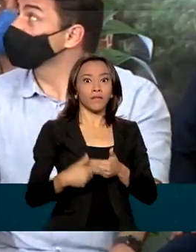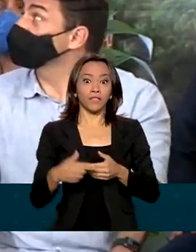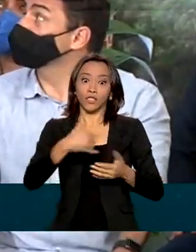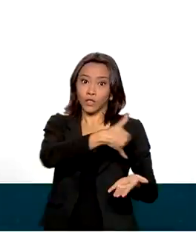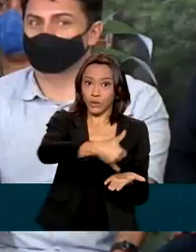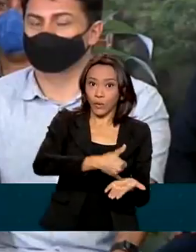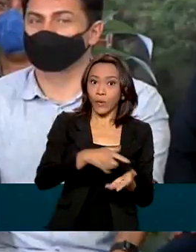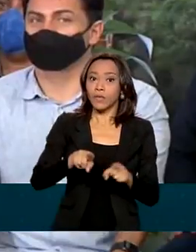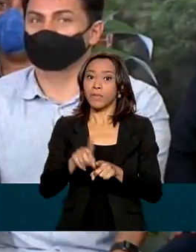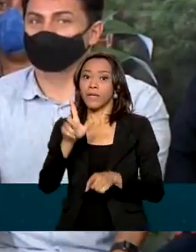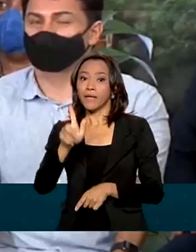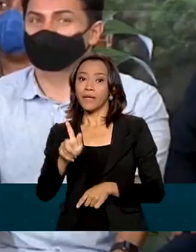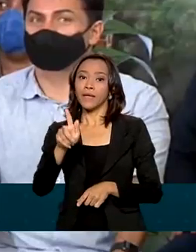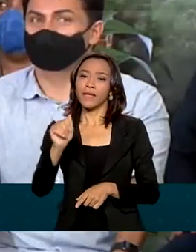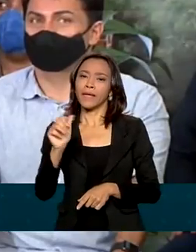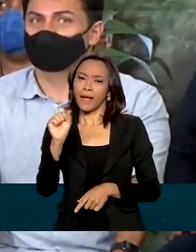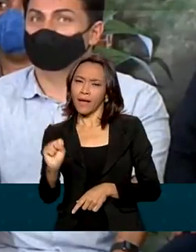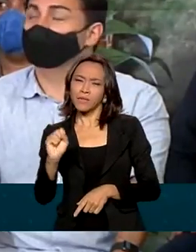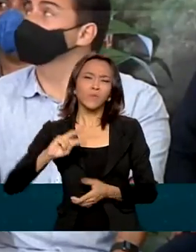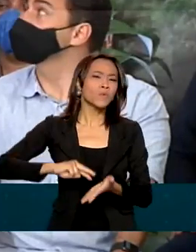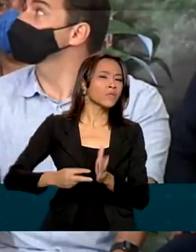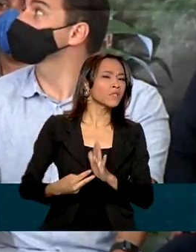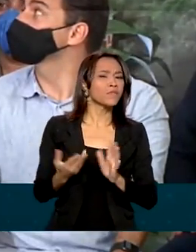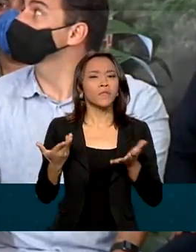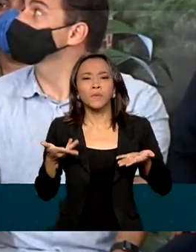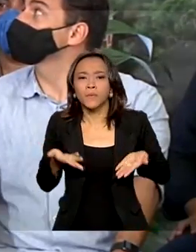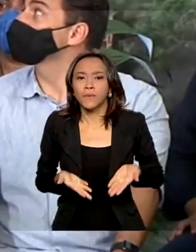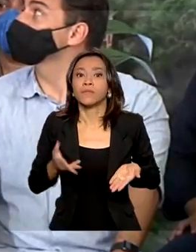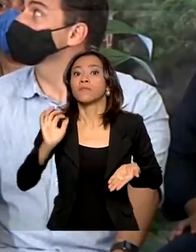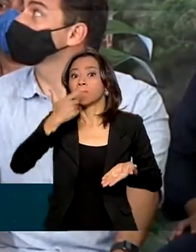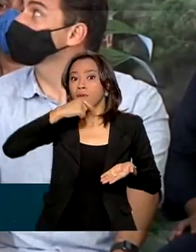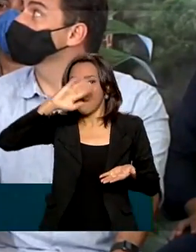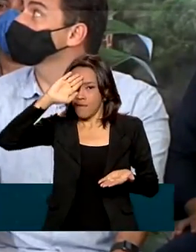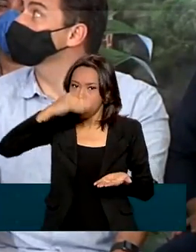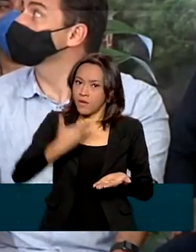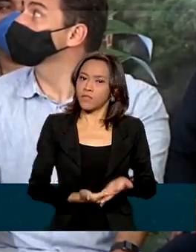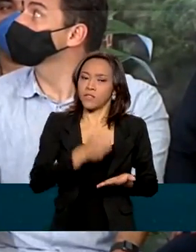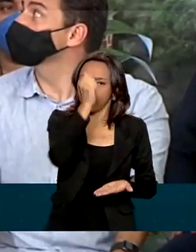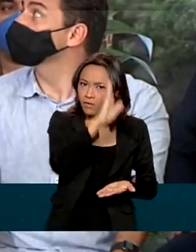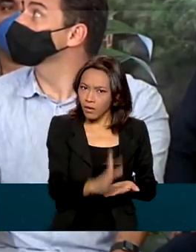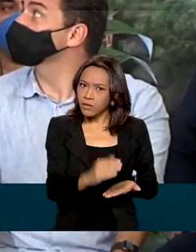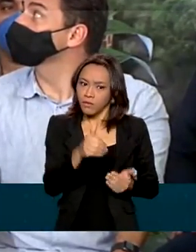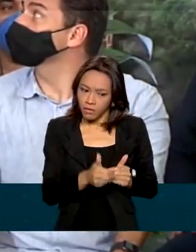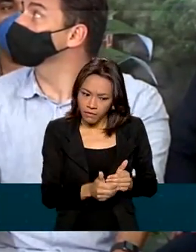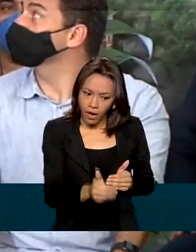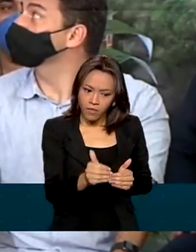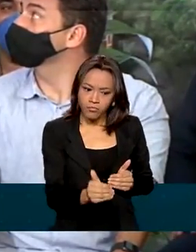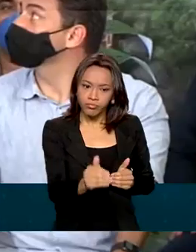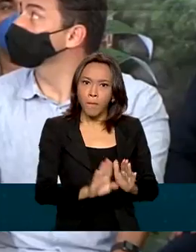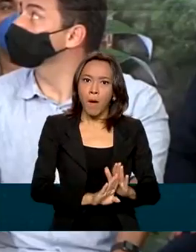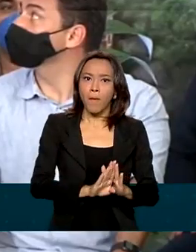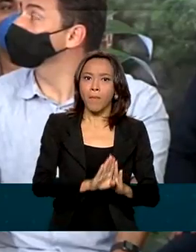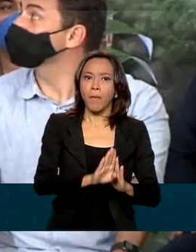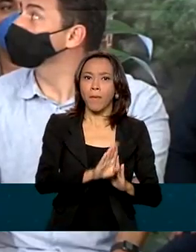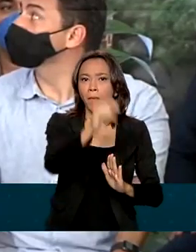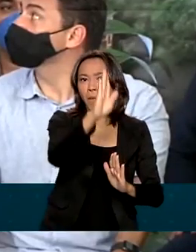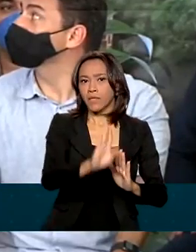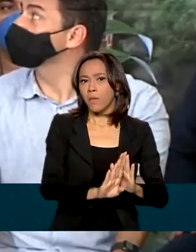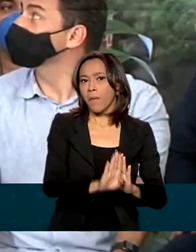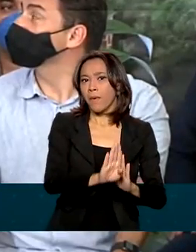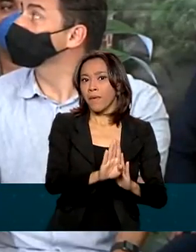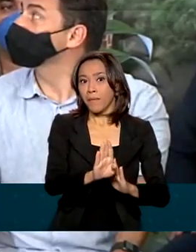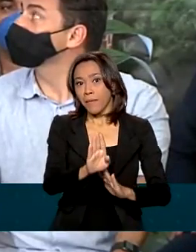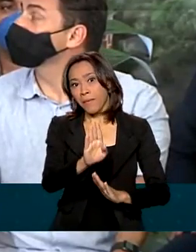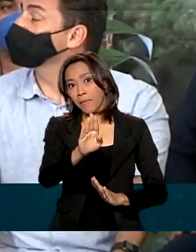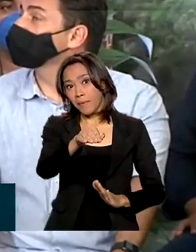gás da nossa história. O que isso significa? Que quem está apostando que o Brasil vai ter um crescimento pífia nos próximos anos vai